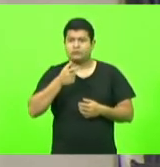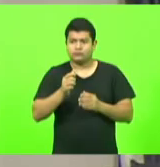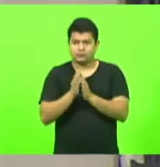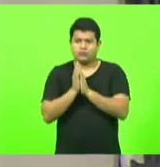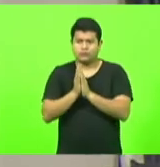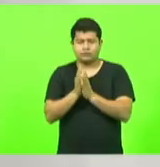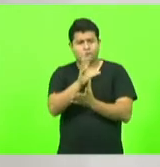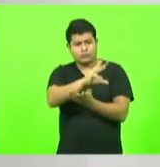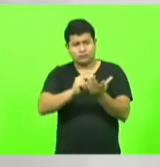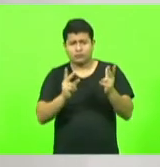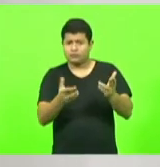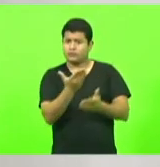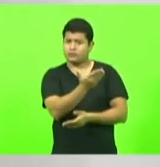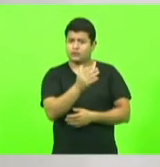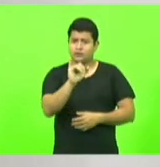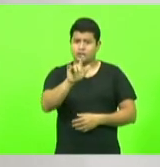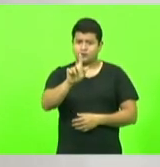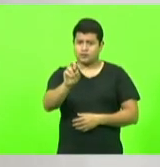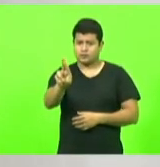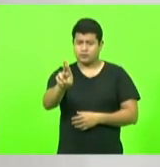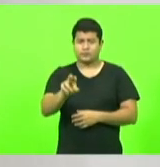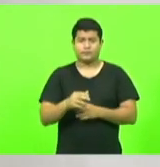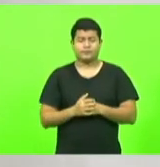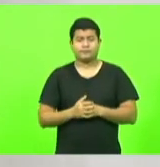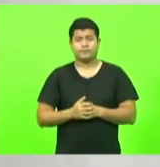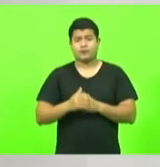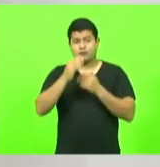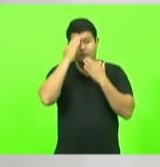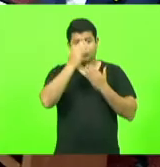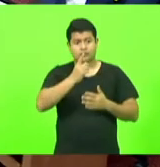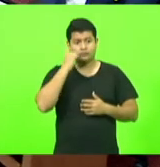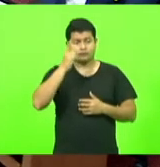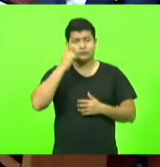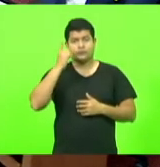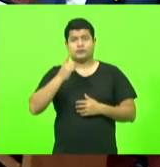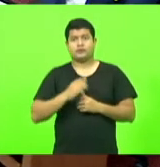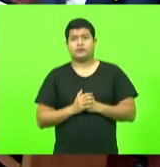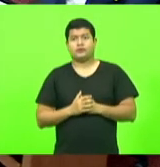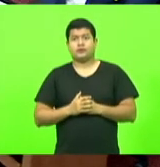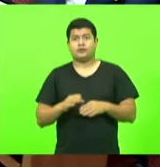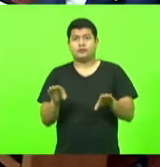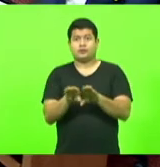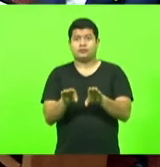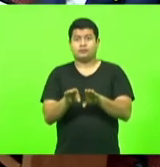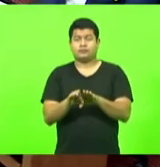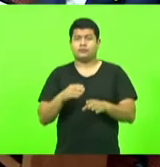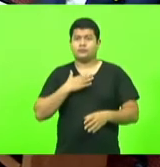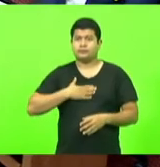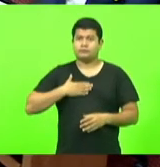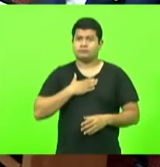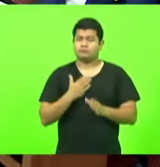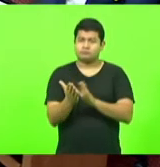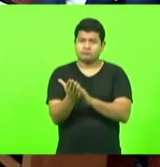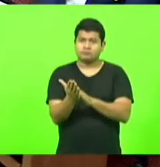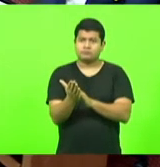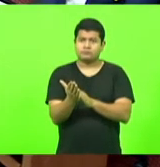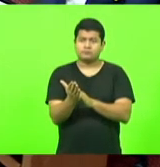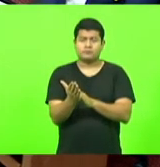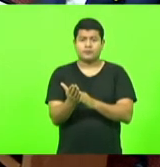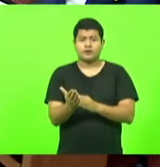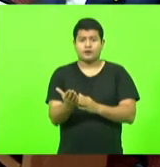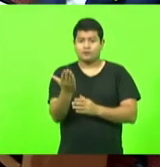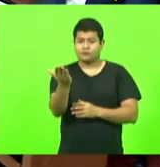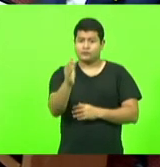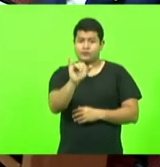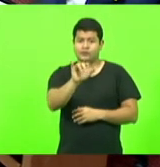obrigado deputado Gérard eu também gostaria de parabenizá-lo dizer a tanto ao Igor como